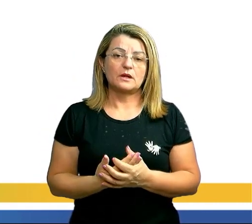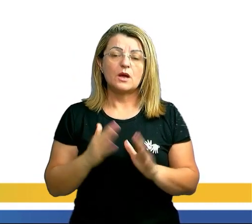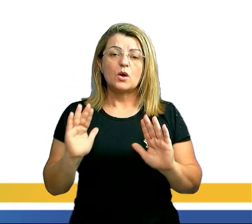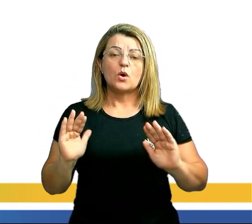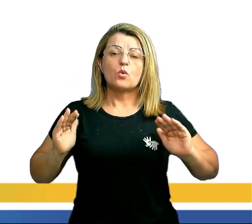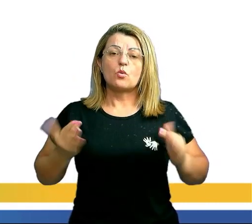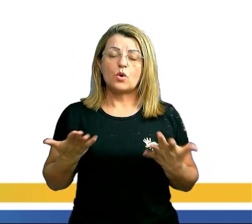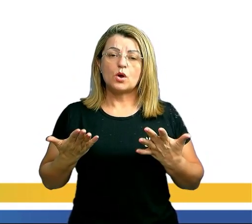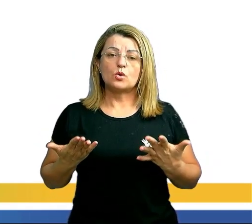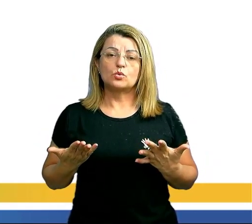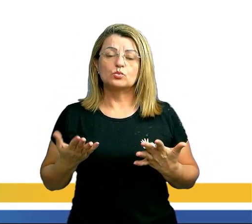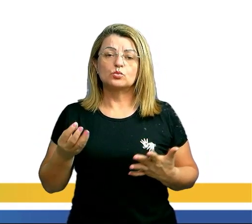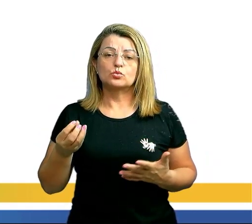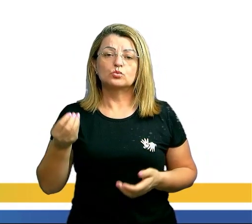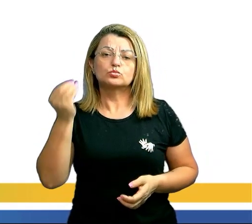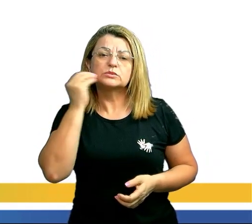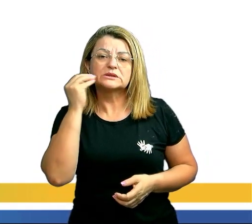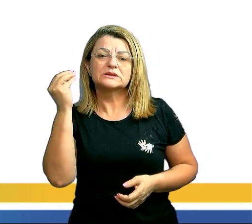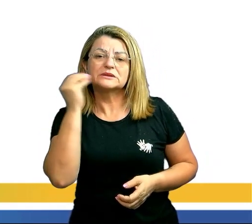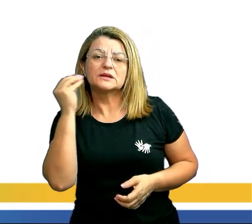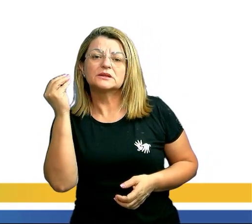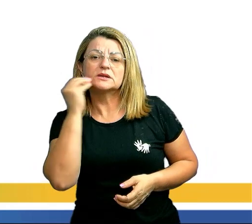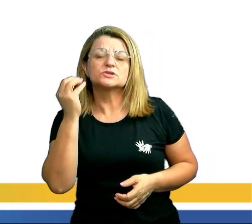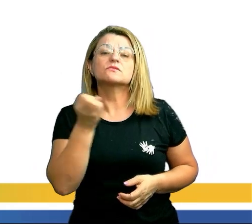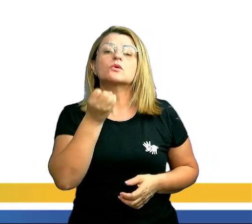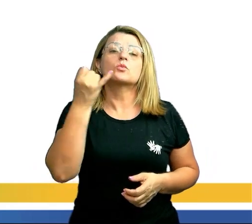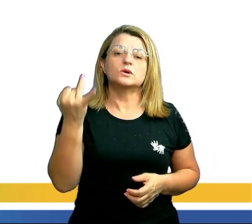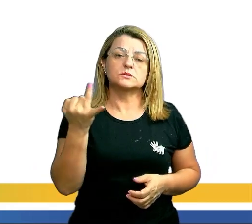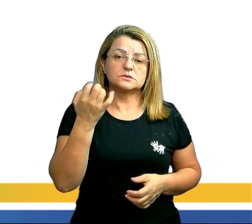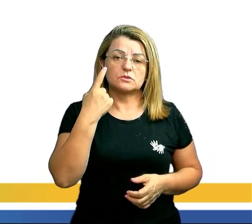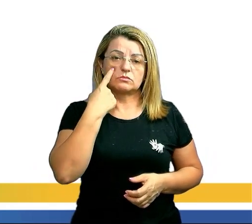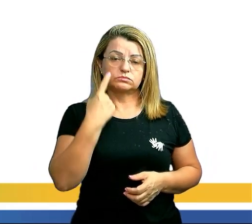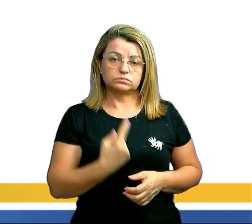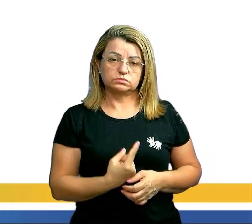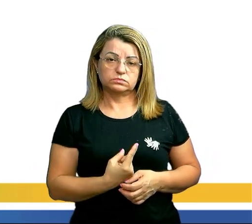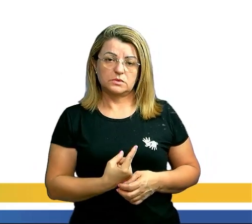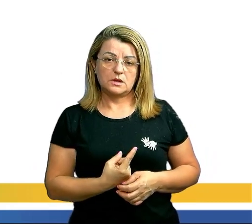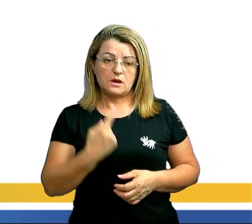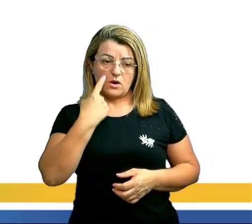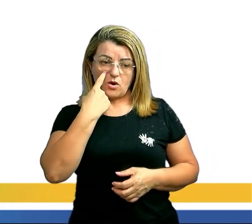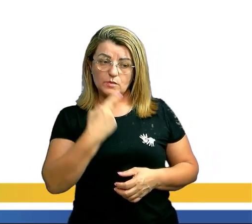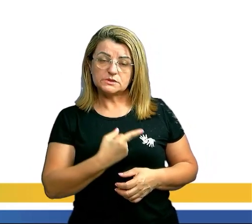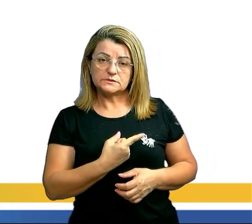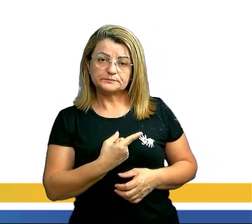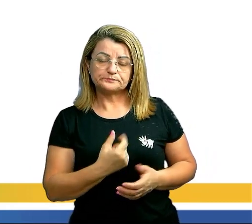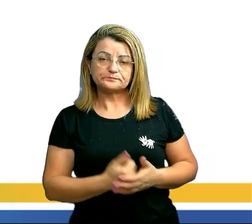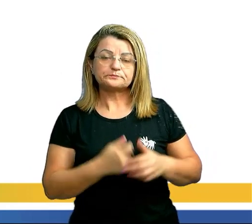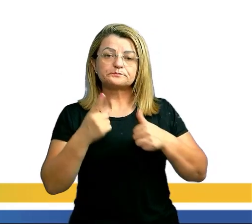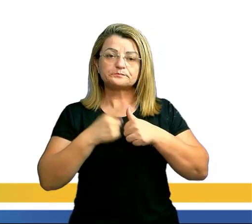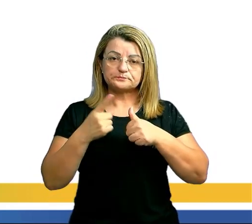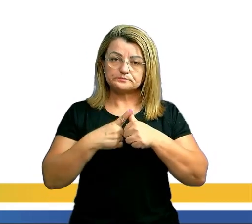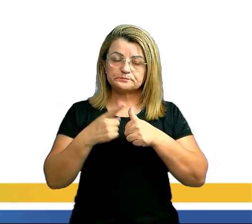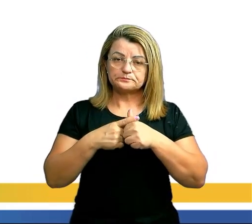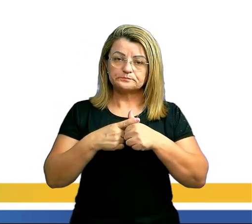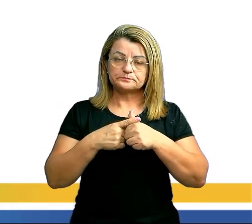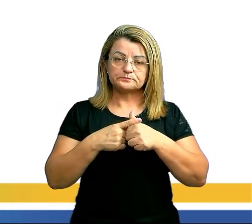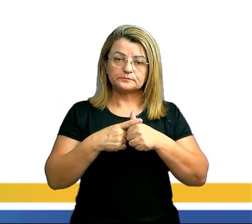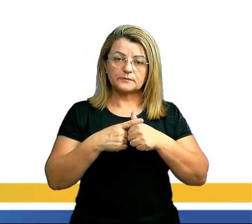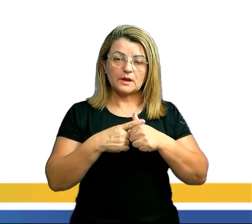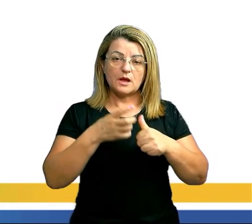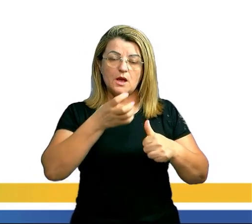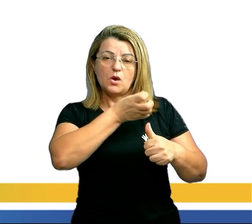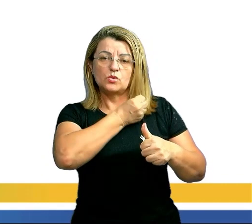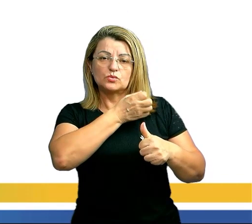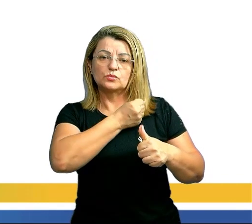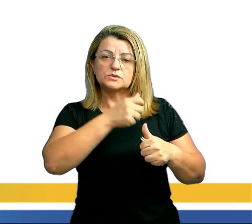é o número máximo de tentativas? Observe aqui as opções. Bora ver uma coisa aqui? Primeiro, os caracteres são 77.